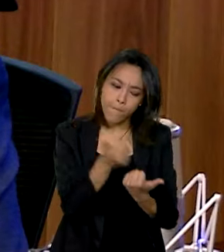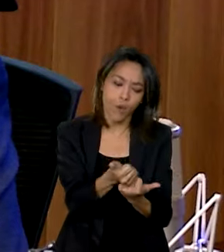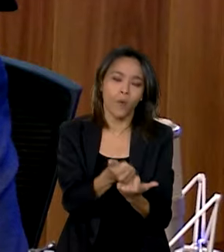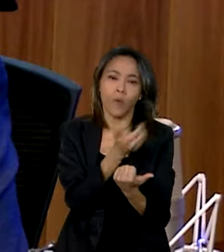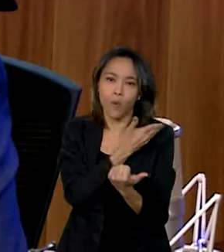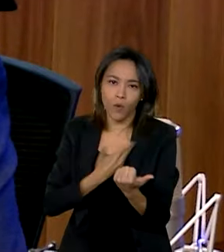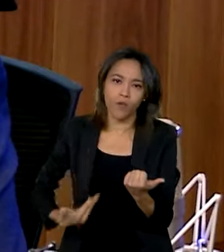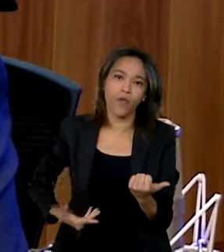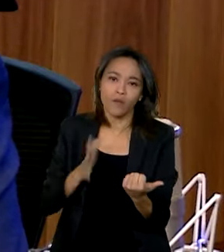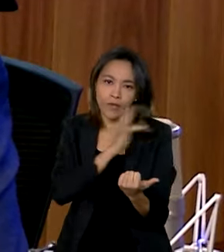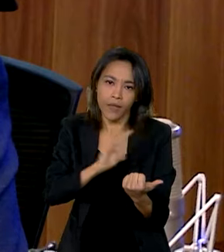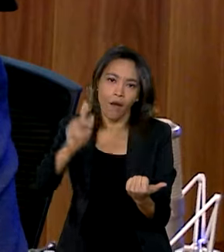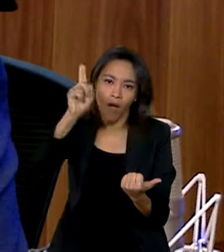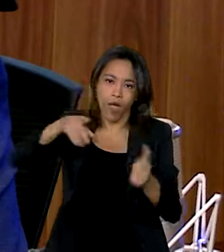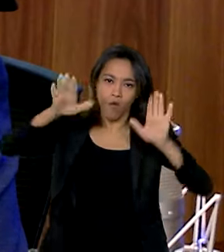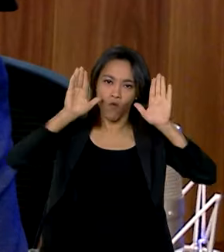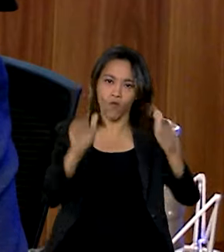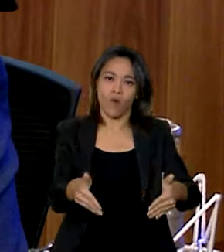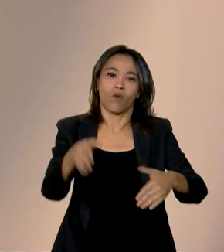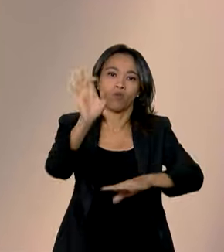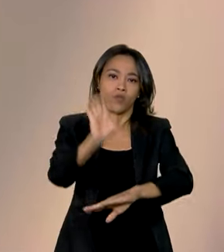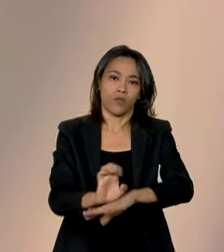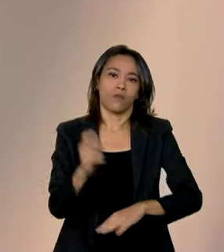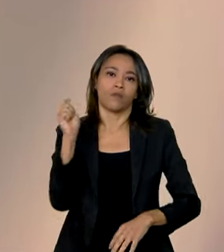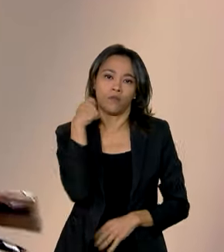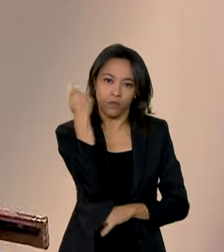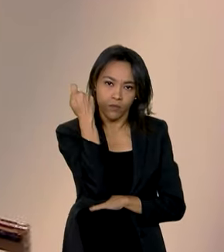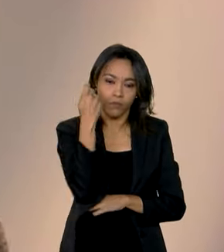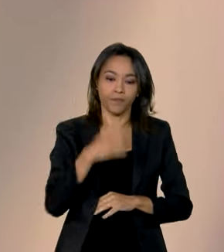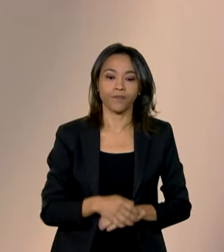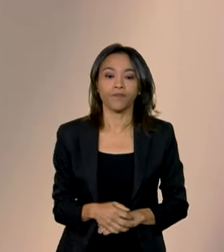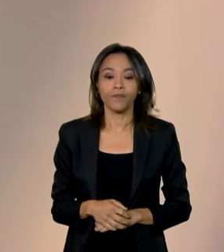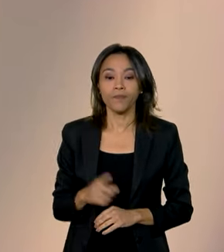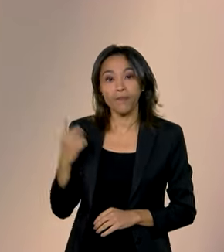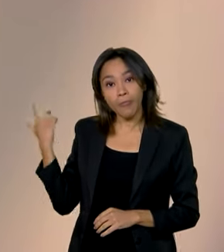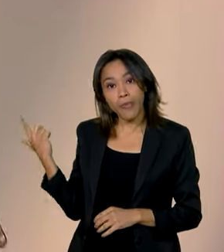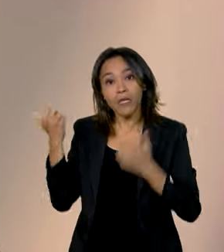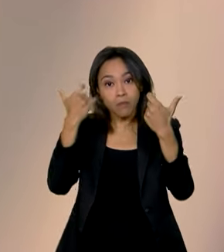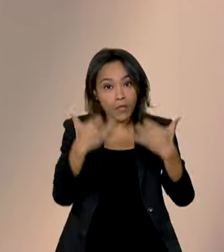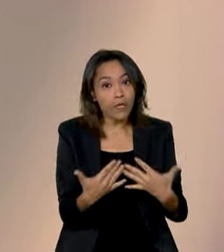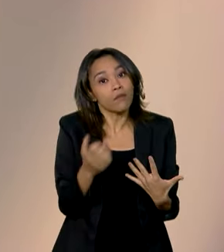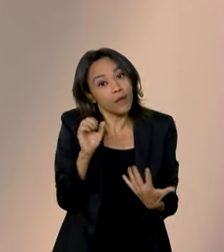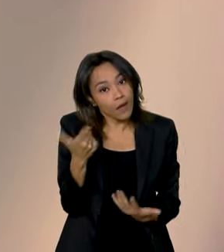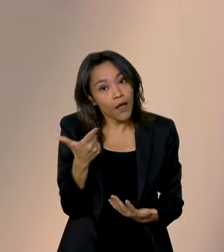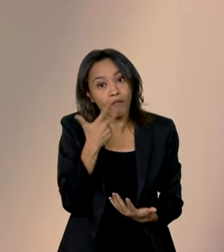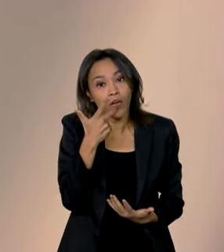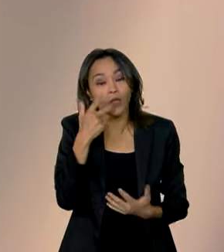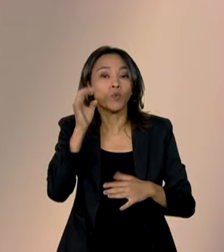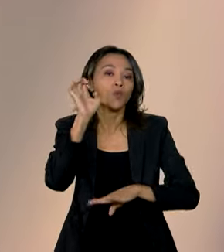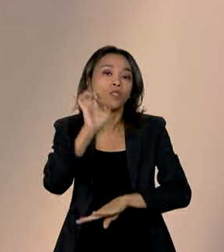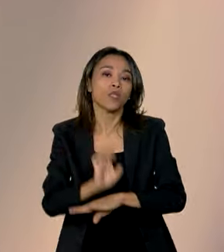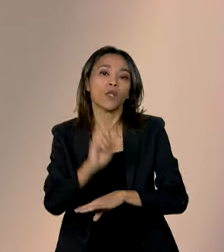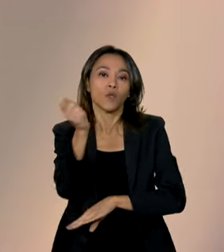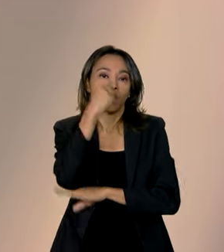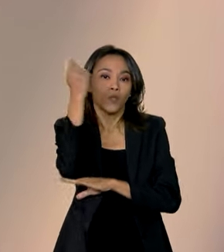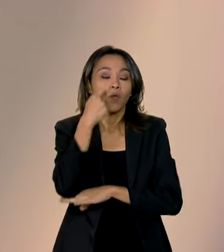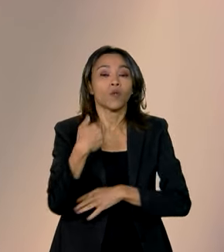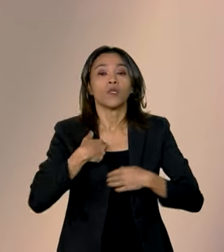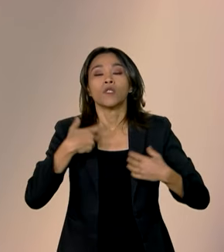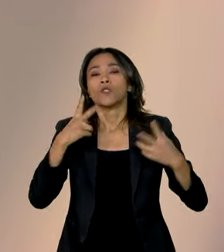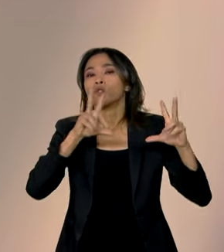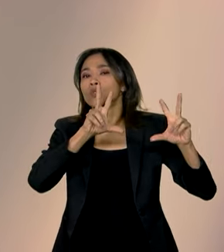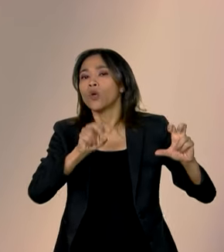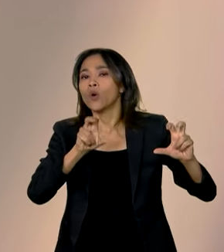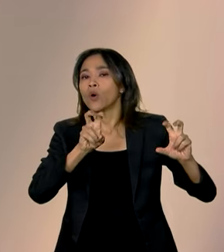federal hoje está voltada para o Rio Grande do Sul. E falando em Rio Grande do Sul, é claro que a gente também falou bastante sobre o